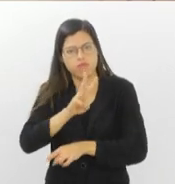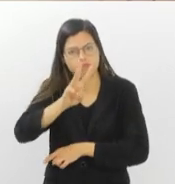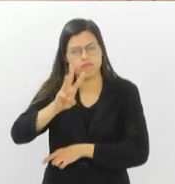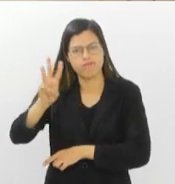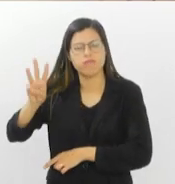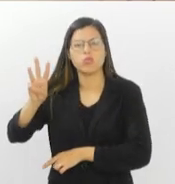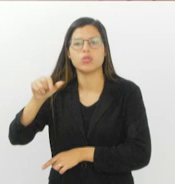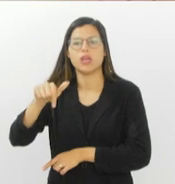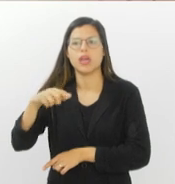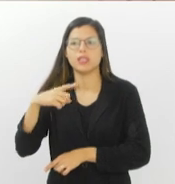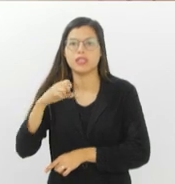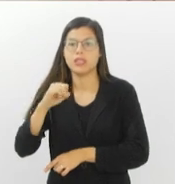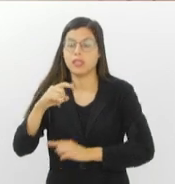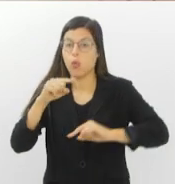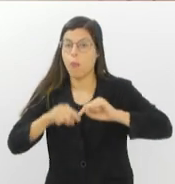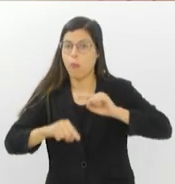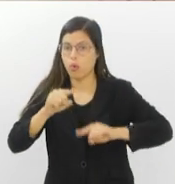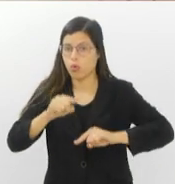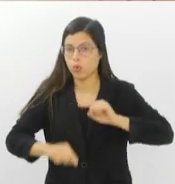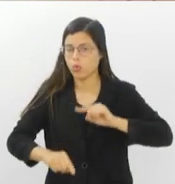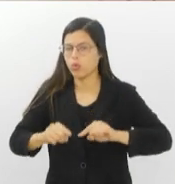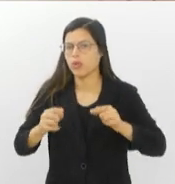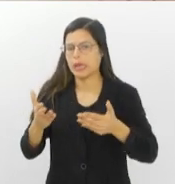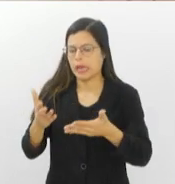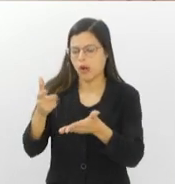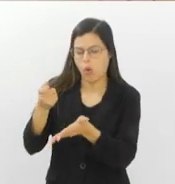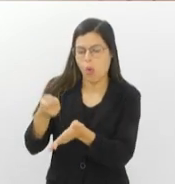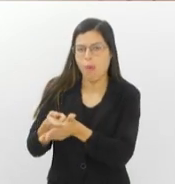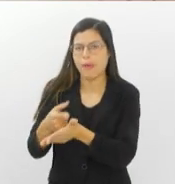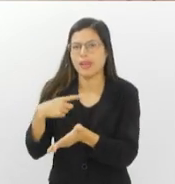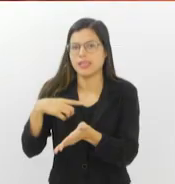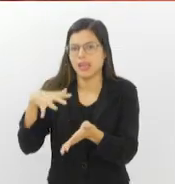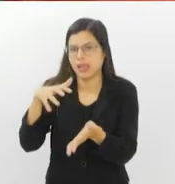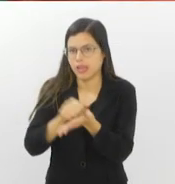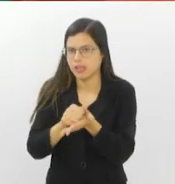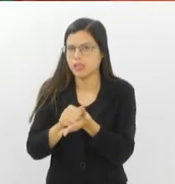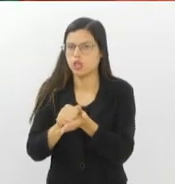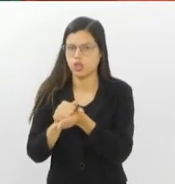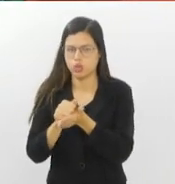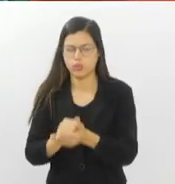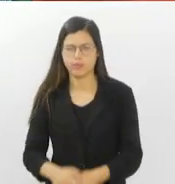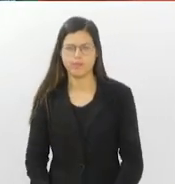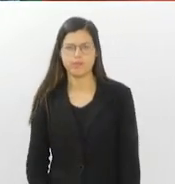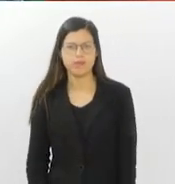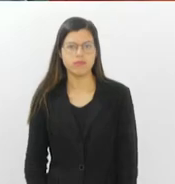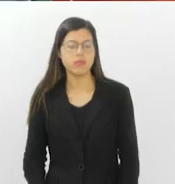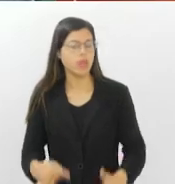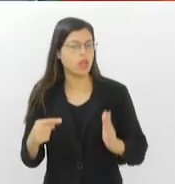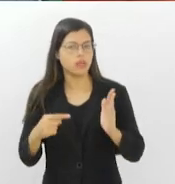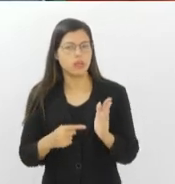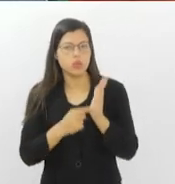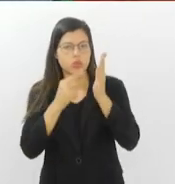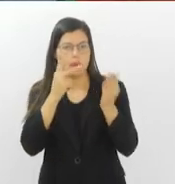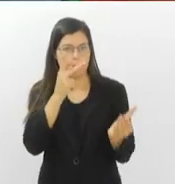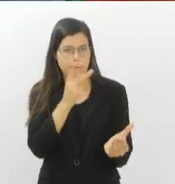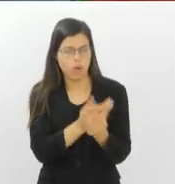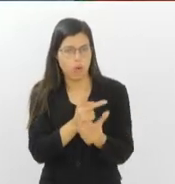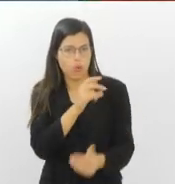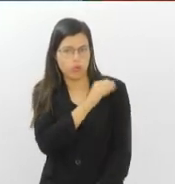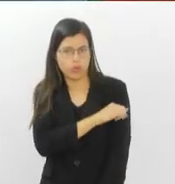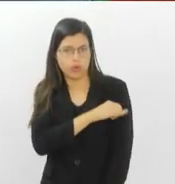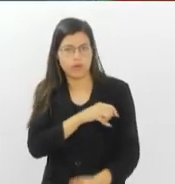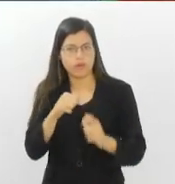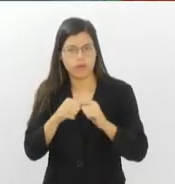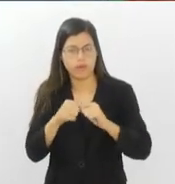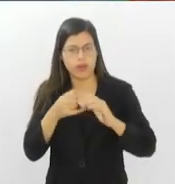lubrificantes, se o produto que pretende adquirir possui registro válido. As denúncias para o PROCON do Rio podem ser feitas através